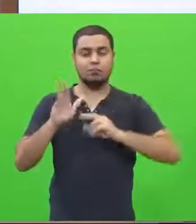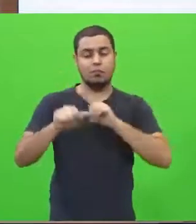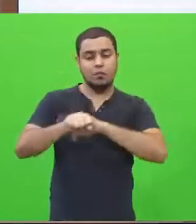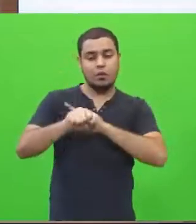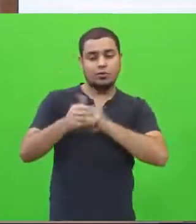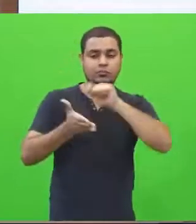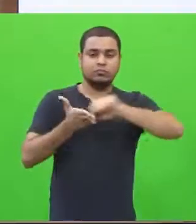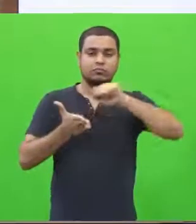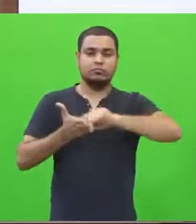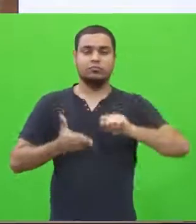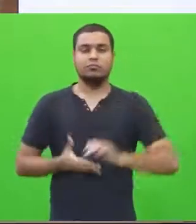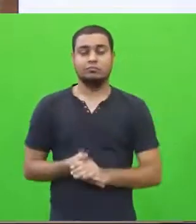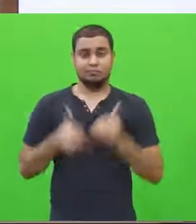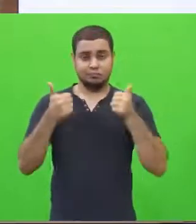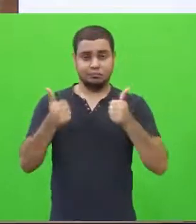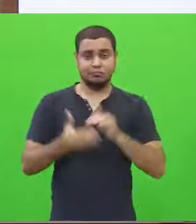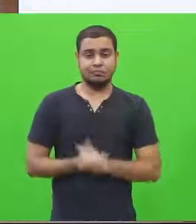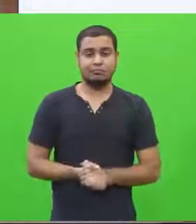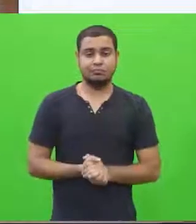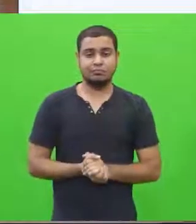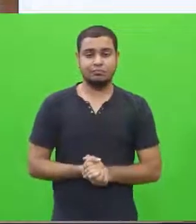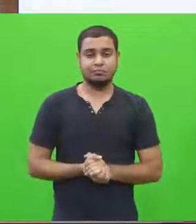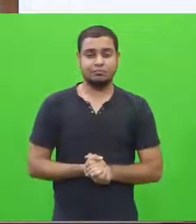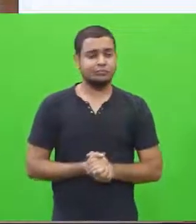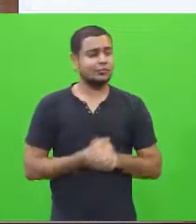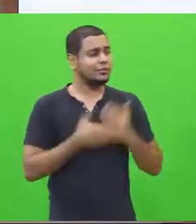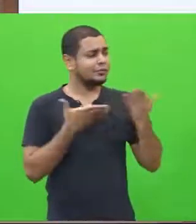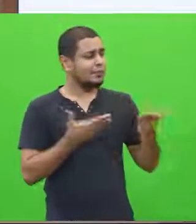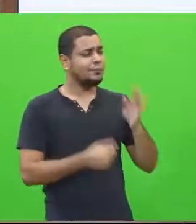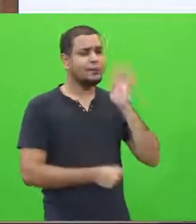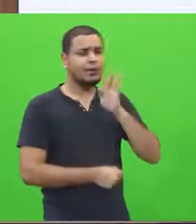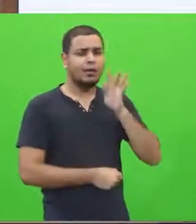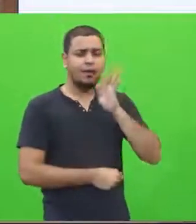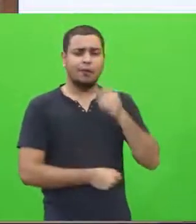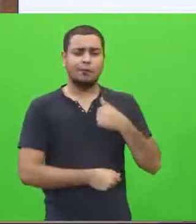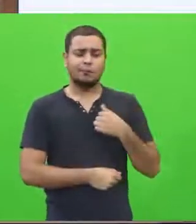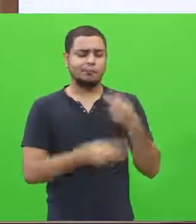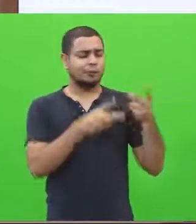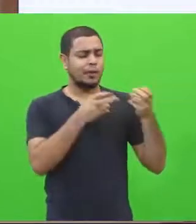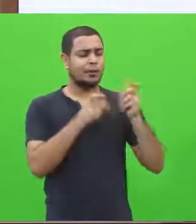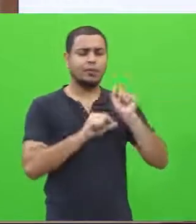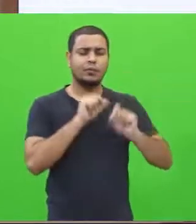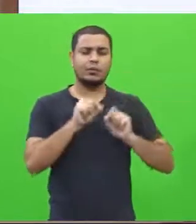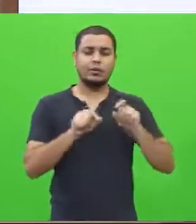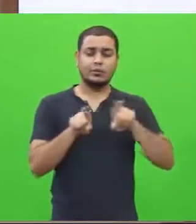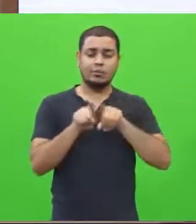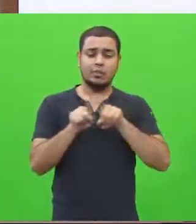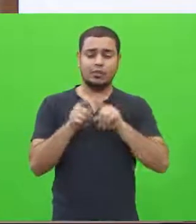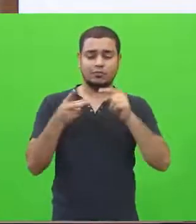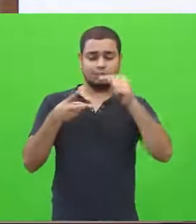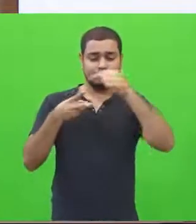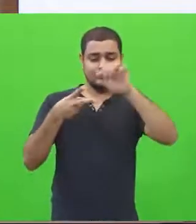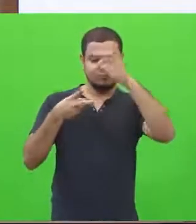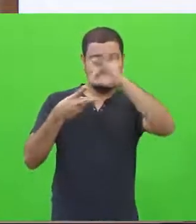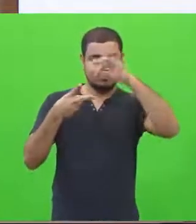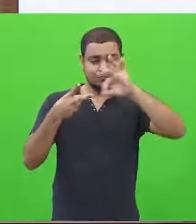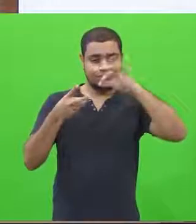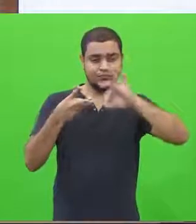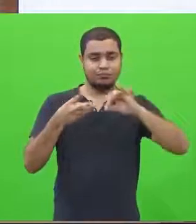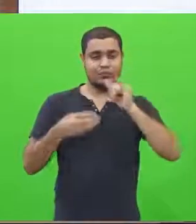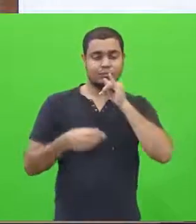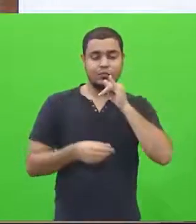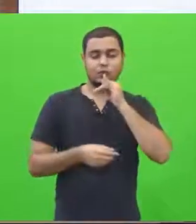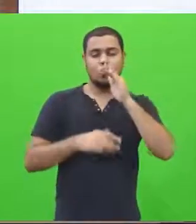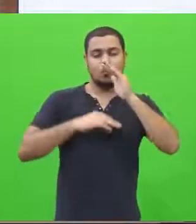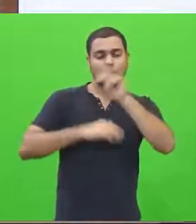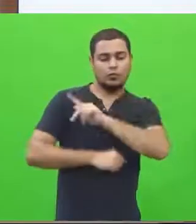da escrita. Está certo? Carol, é interessante pontuar também o seguinte, o que eles estão estudando com